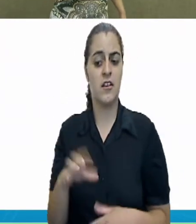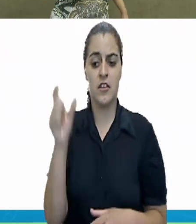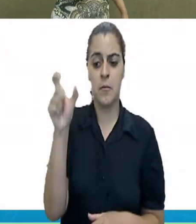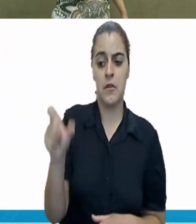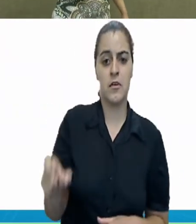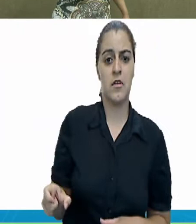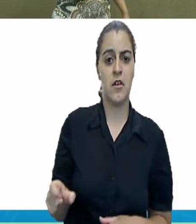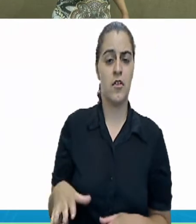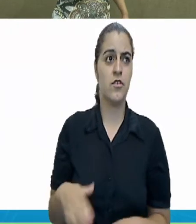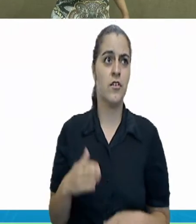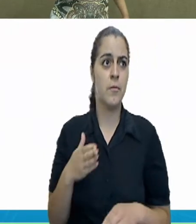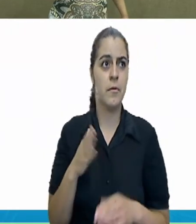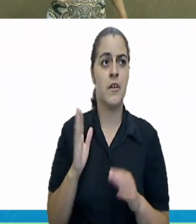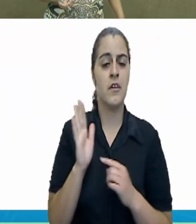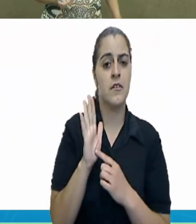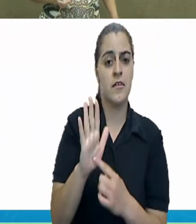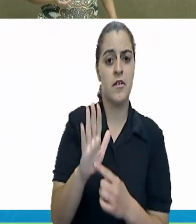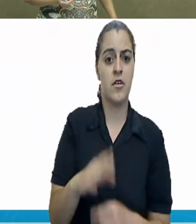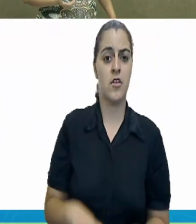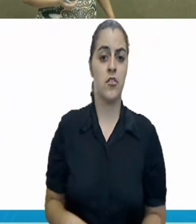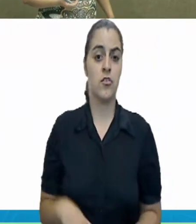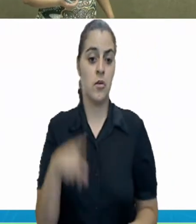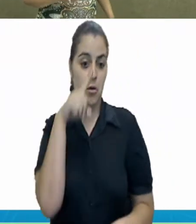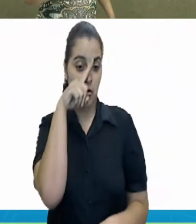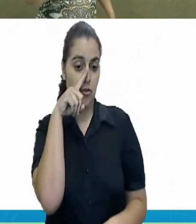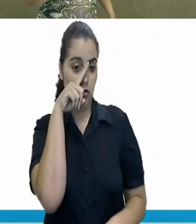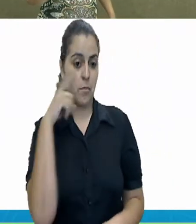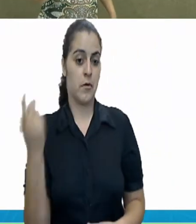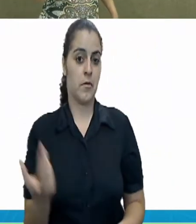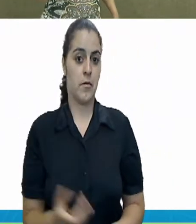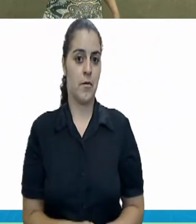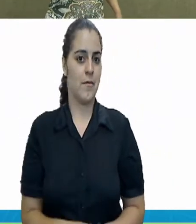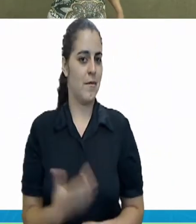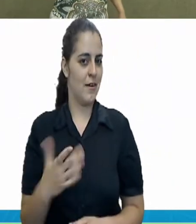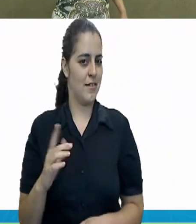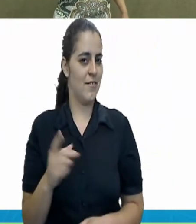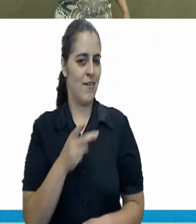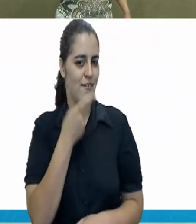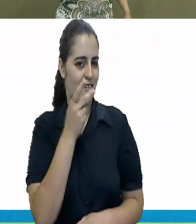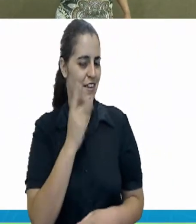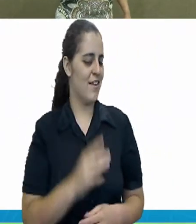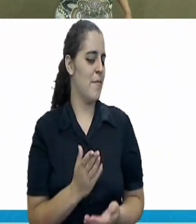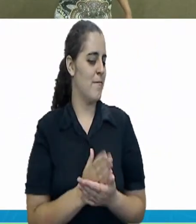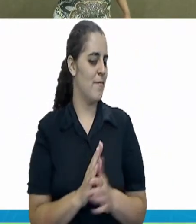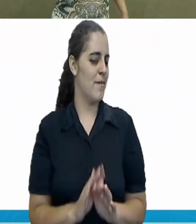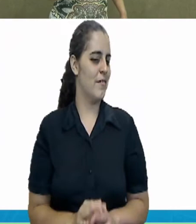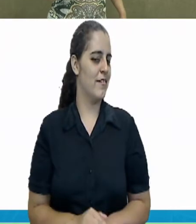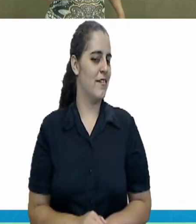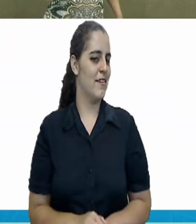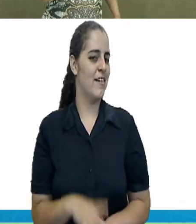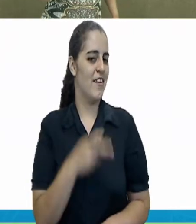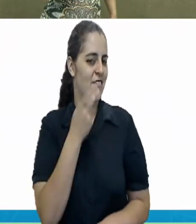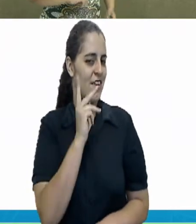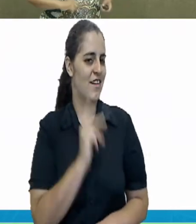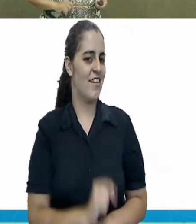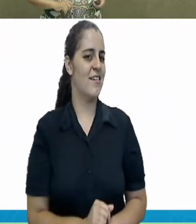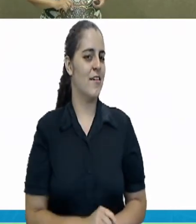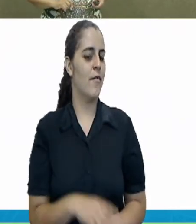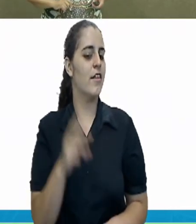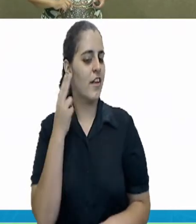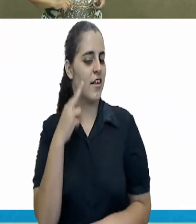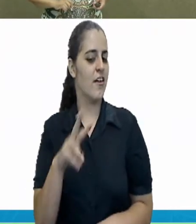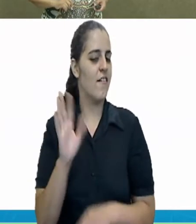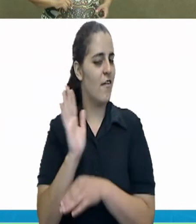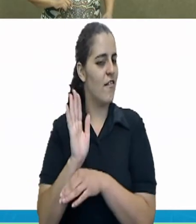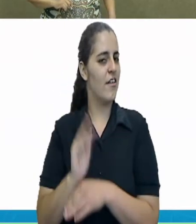Hilley se coloque em estado de risco. Ah, mas não vou contar mais não. Agora você vai ter que assistir